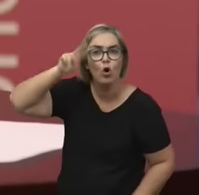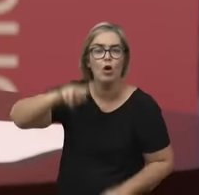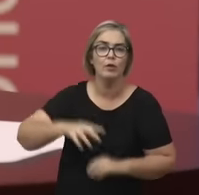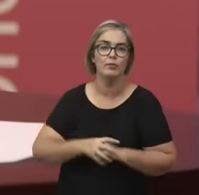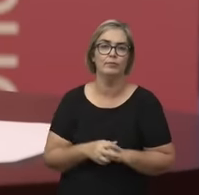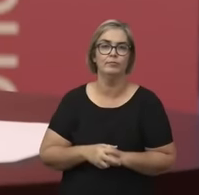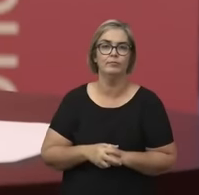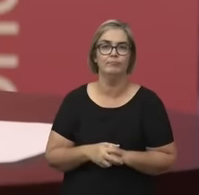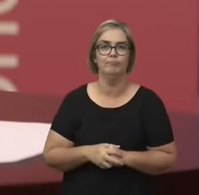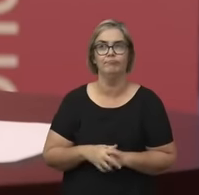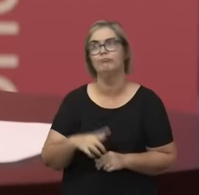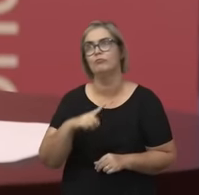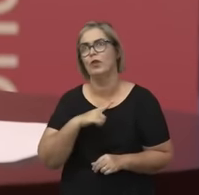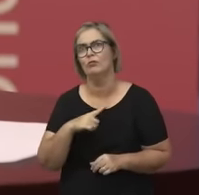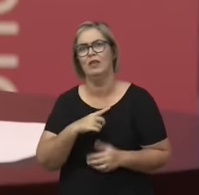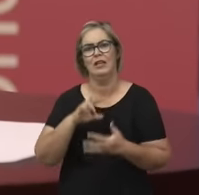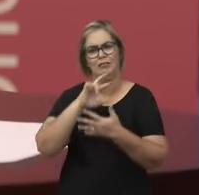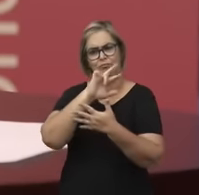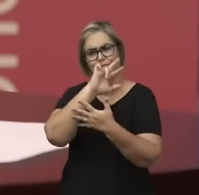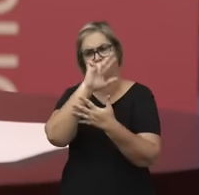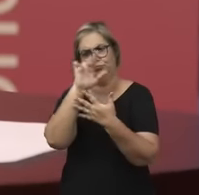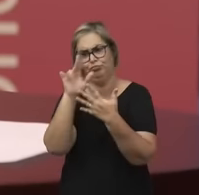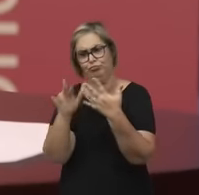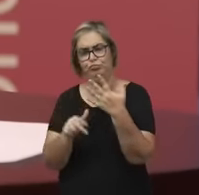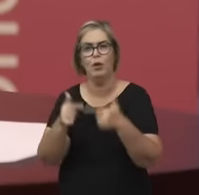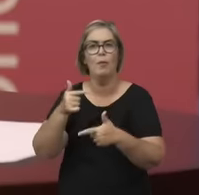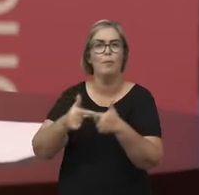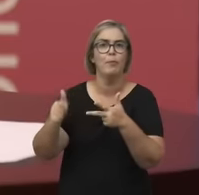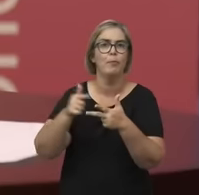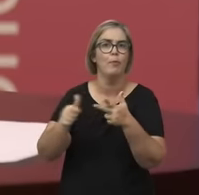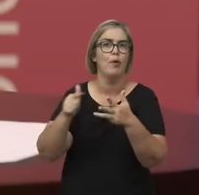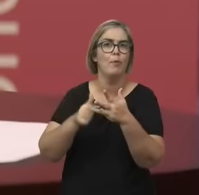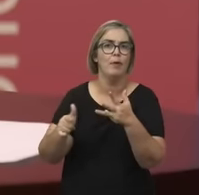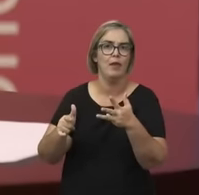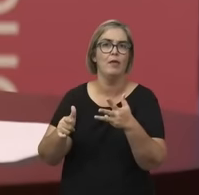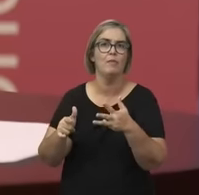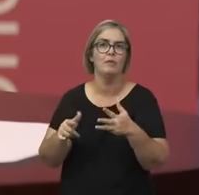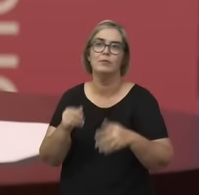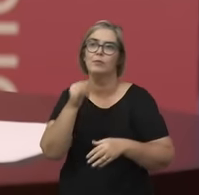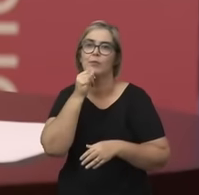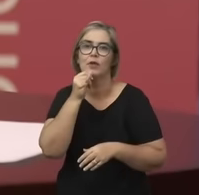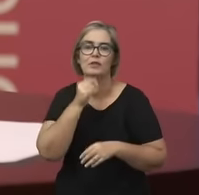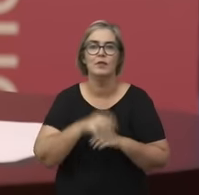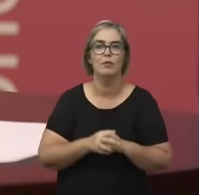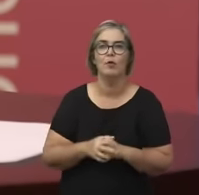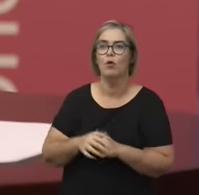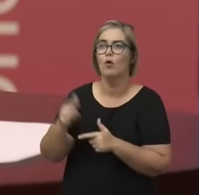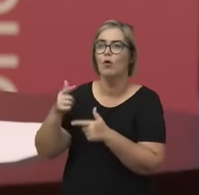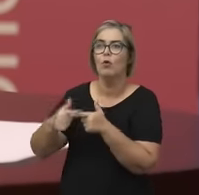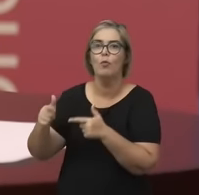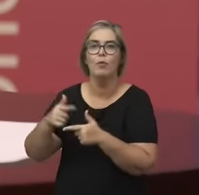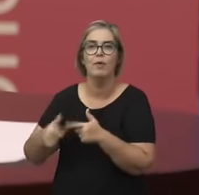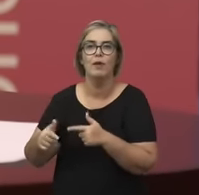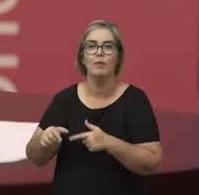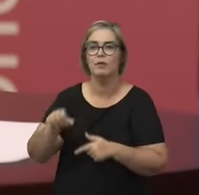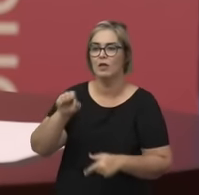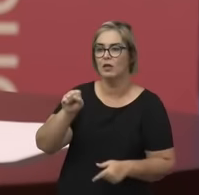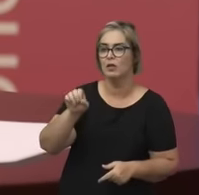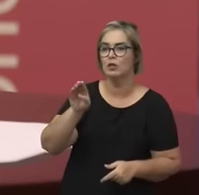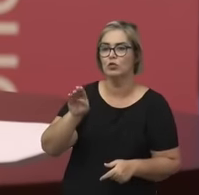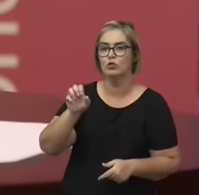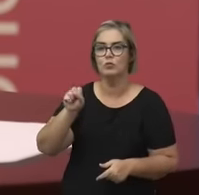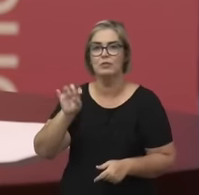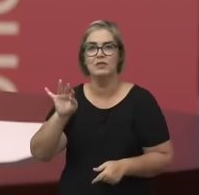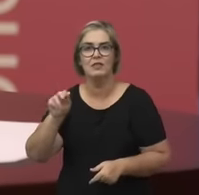Então, tem diversos problemas que são considerados tradicionalmente centrais, como, por exemplo, o problema da substância, o problema da natureza da